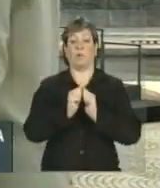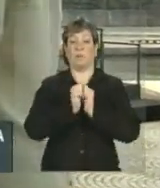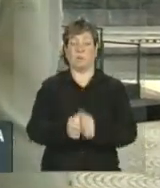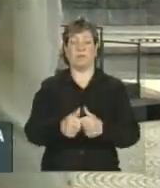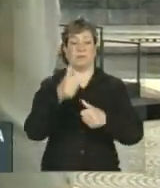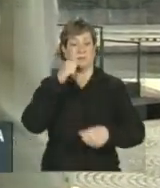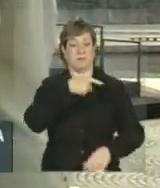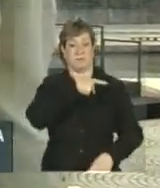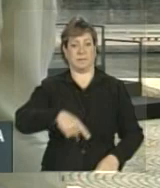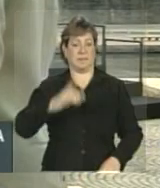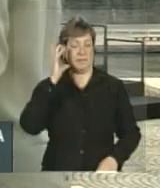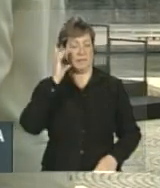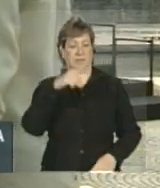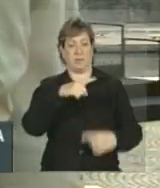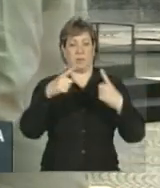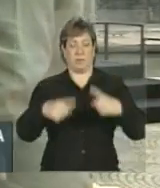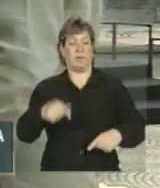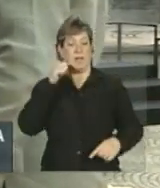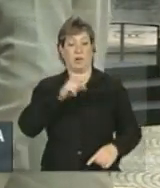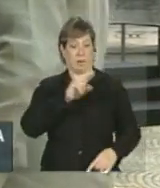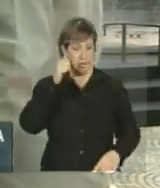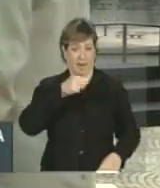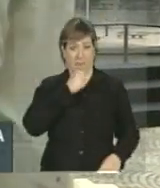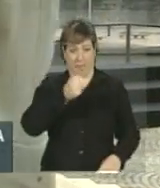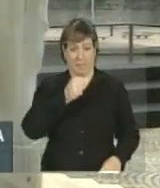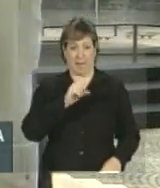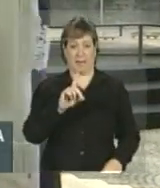presidenta Dilma Rousseff é Cartagena, Daniela Almeida.